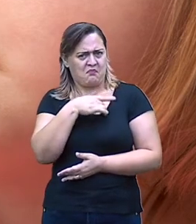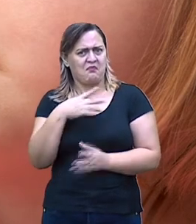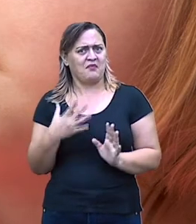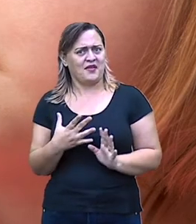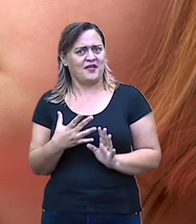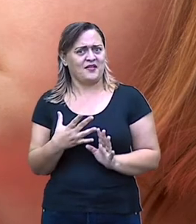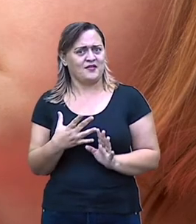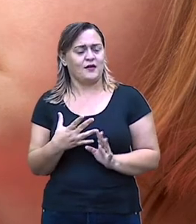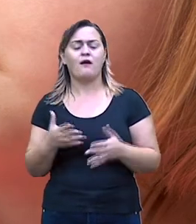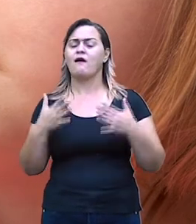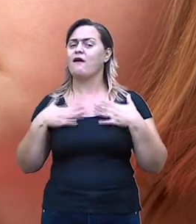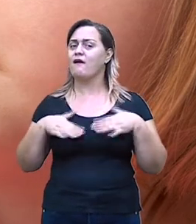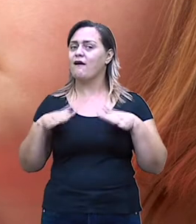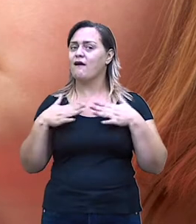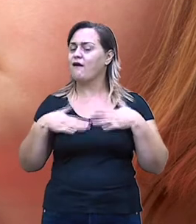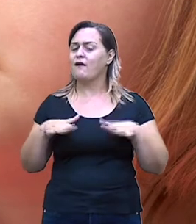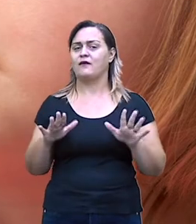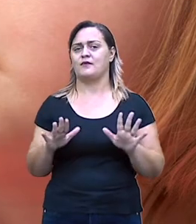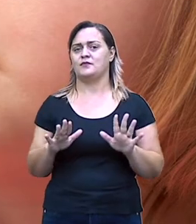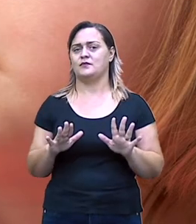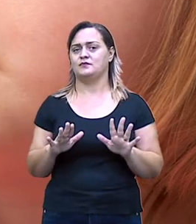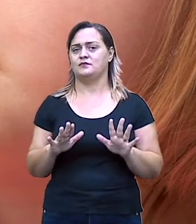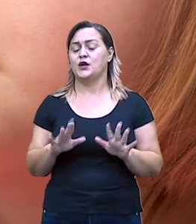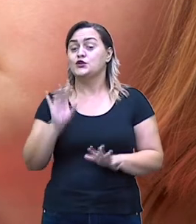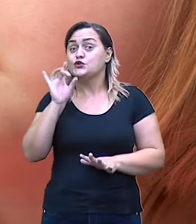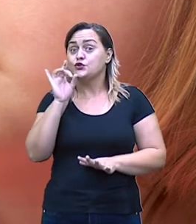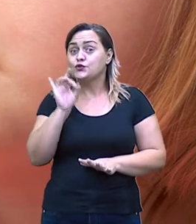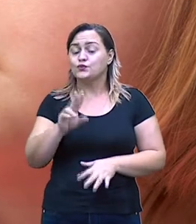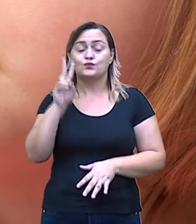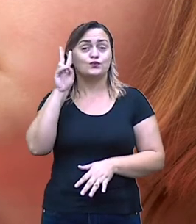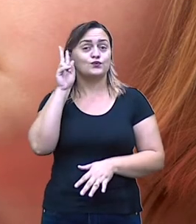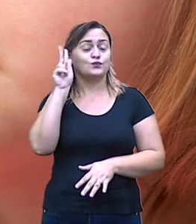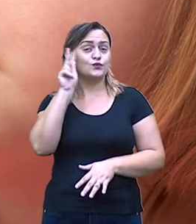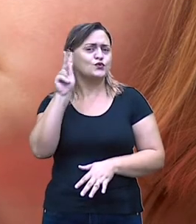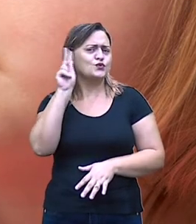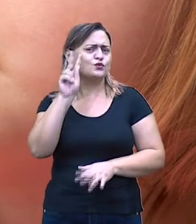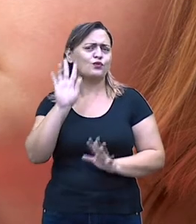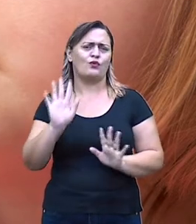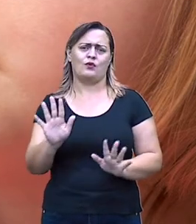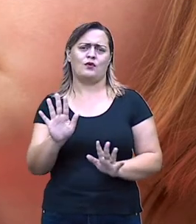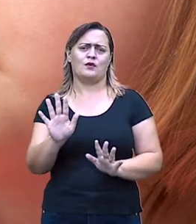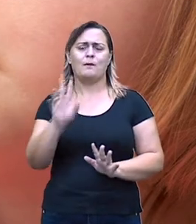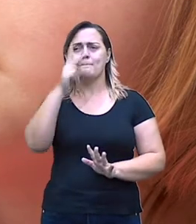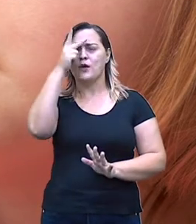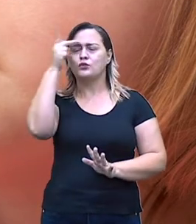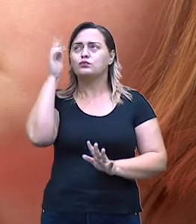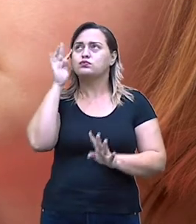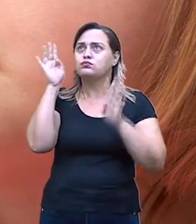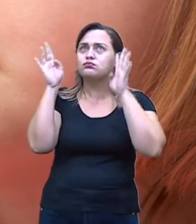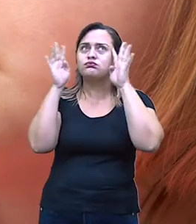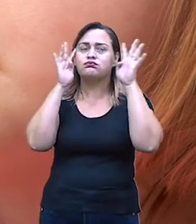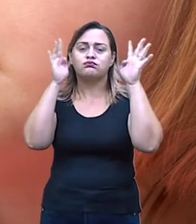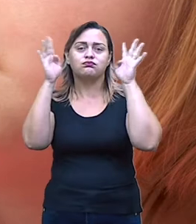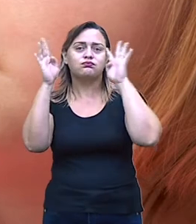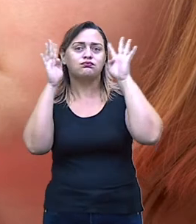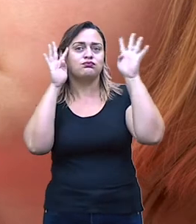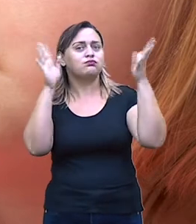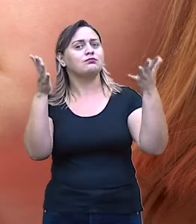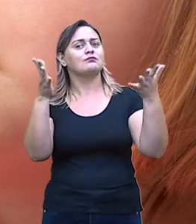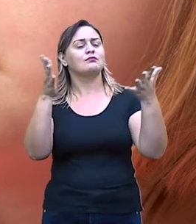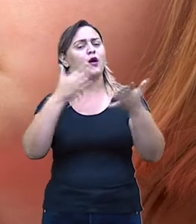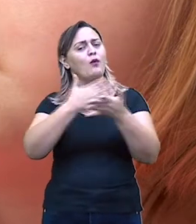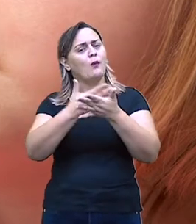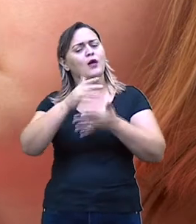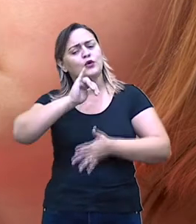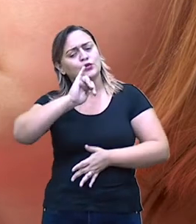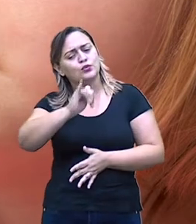porque são apenas histórias. Isso, da imaginação, de quem conta. Então,